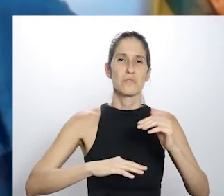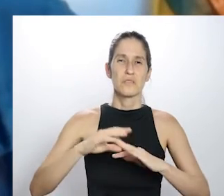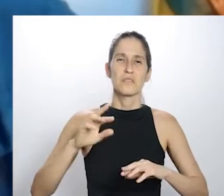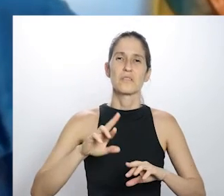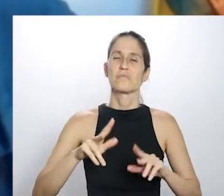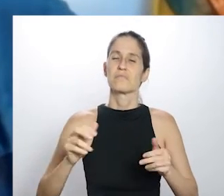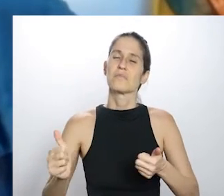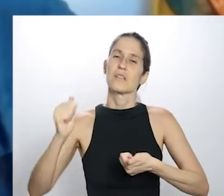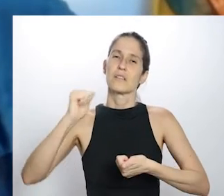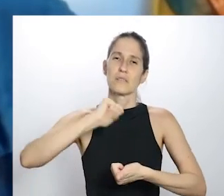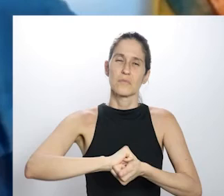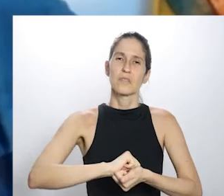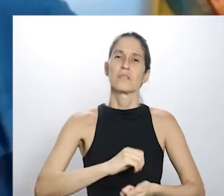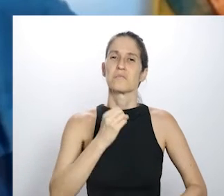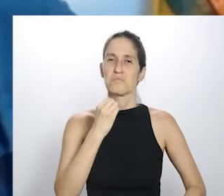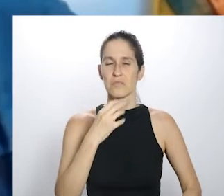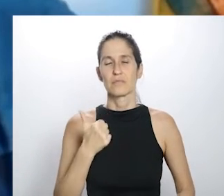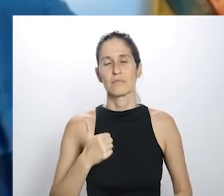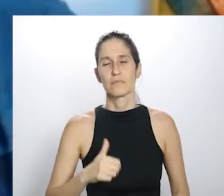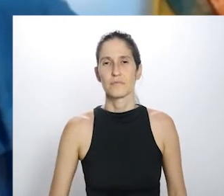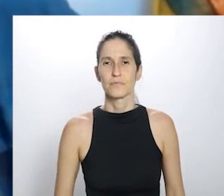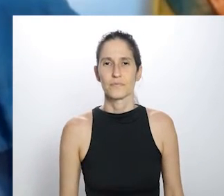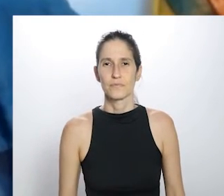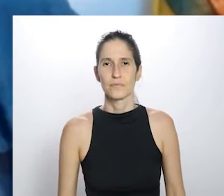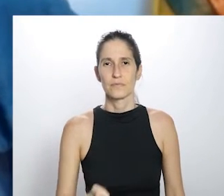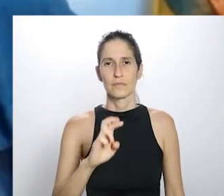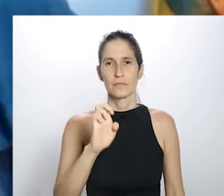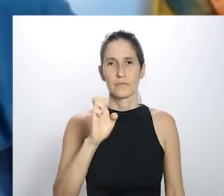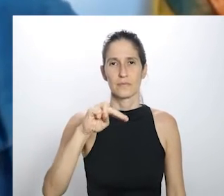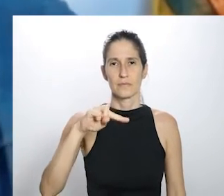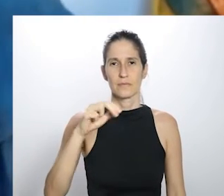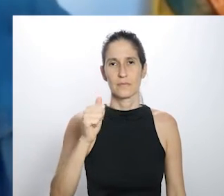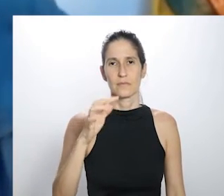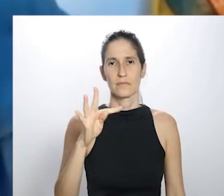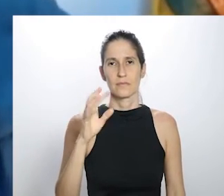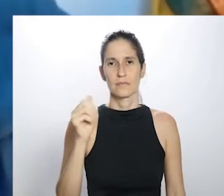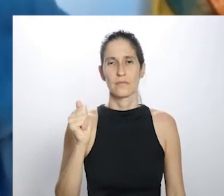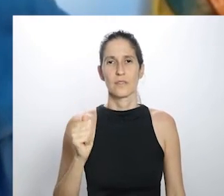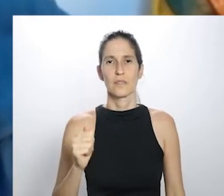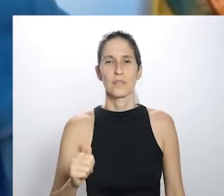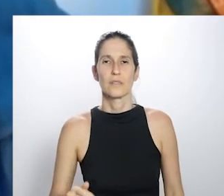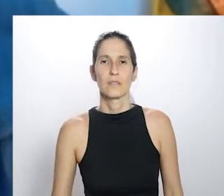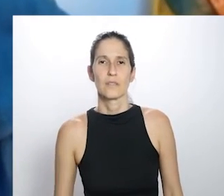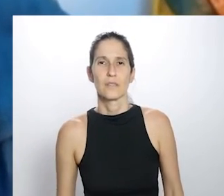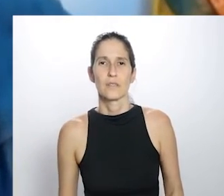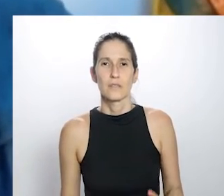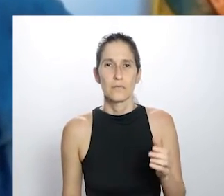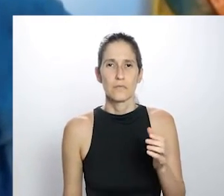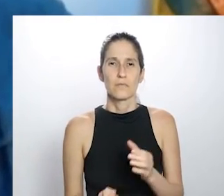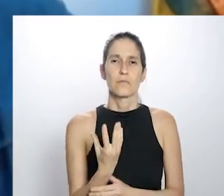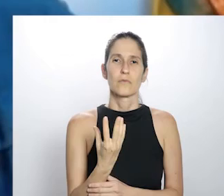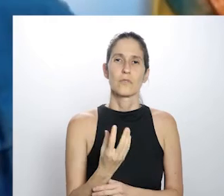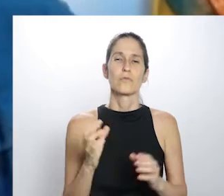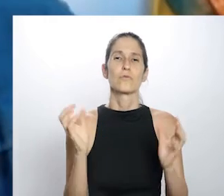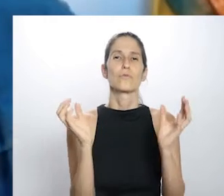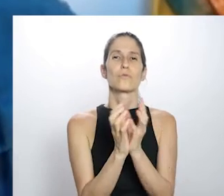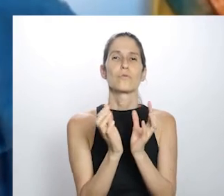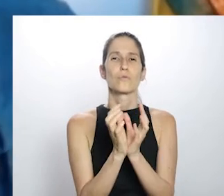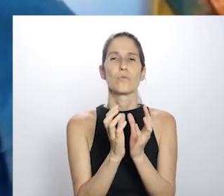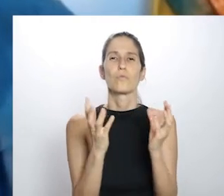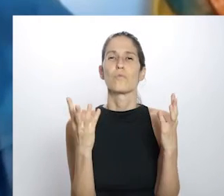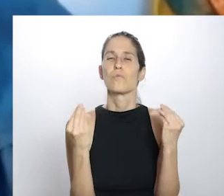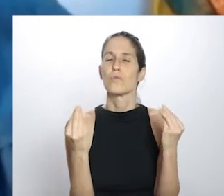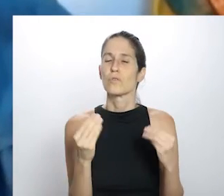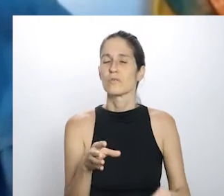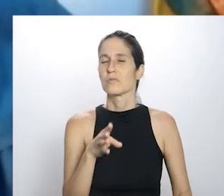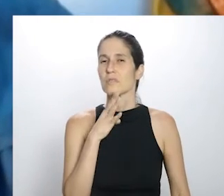e vem fazendo isso de maneira muito bacana. Renata Matar, é protagonista, fundadora, de um dos